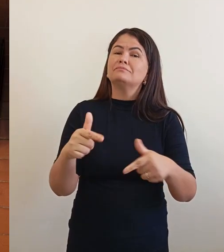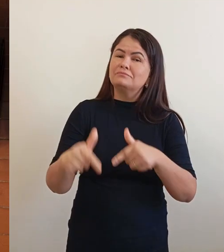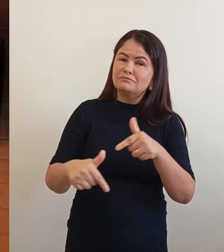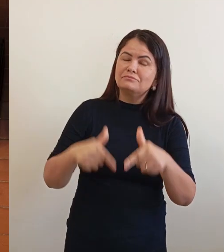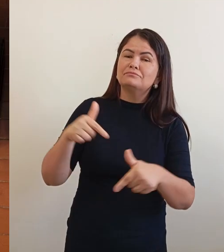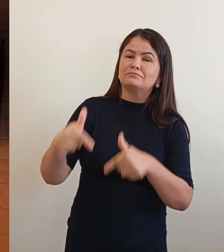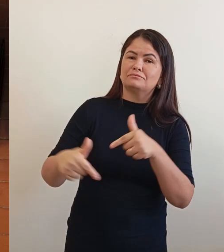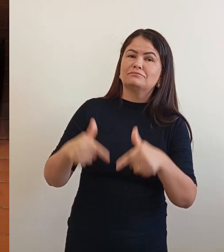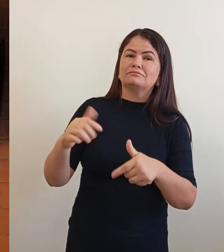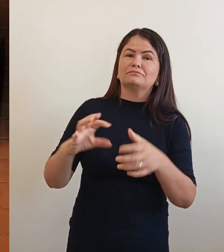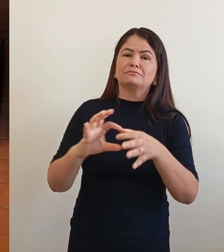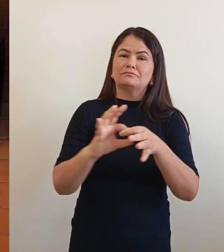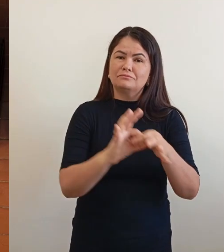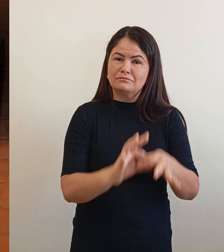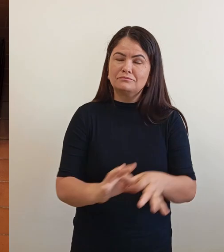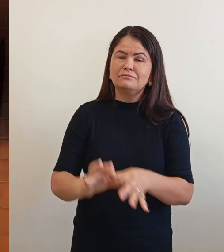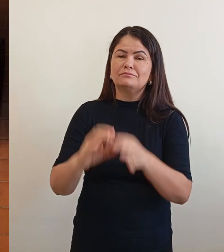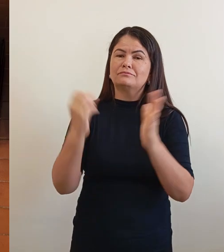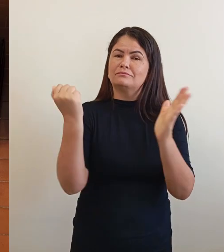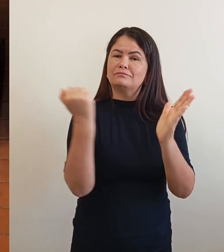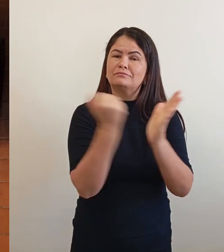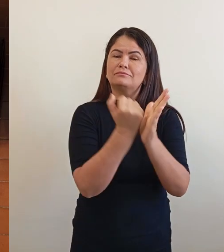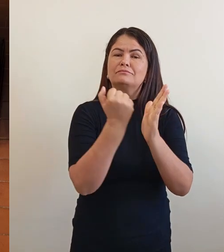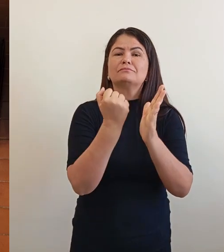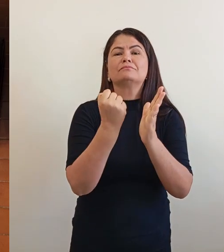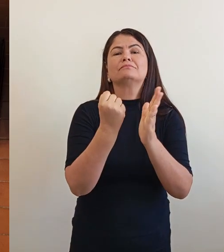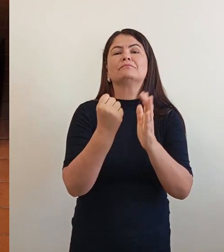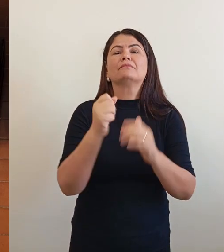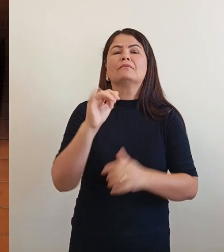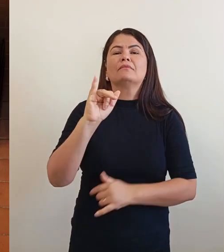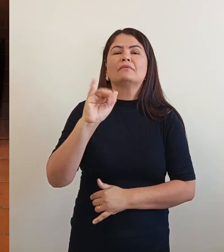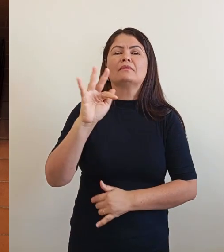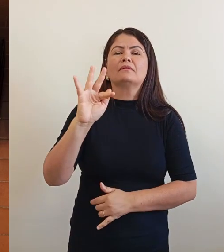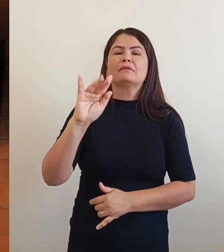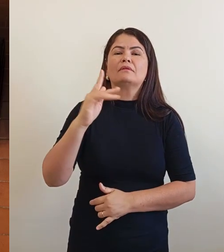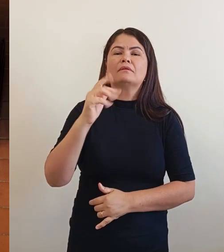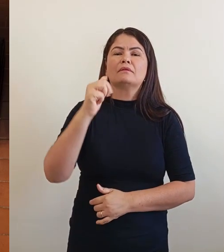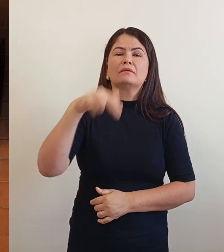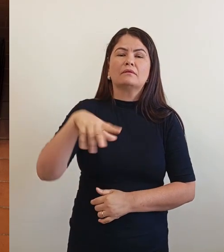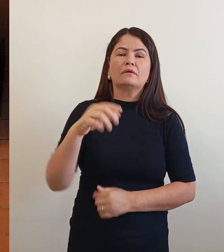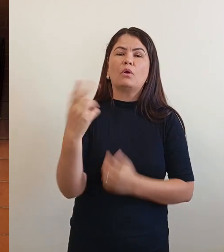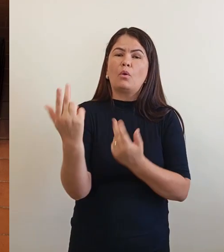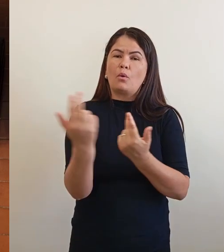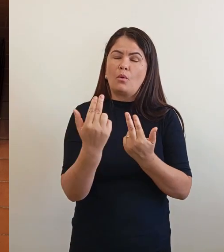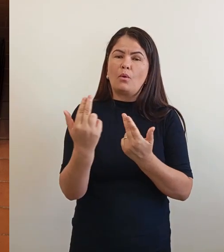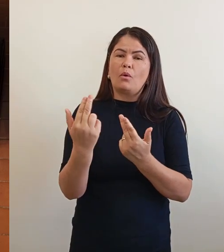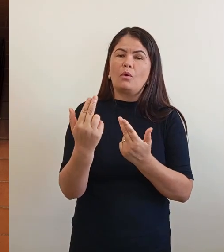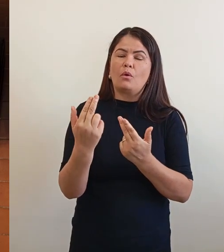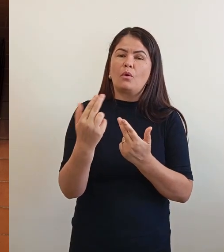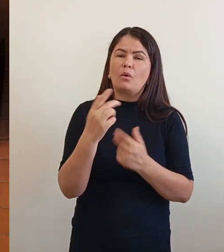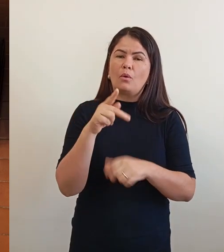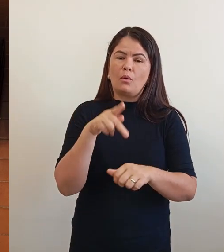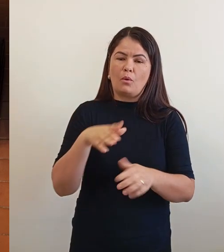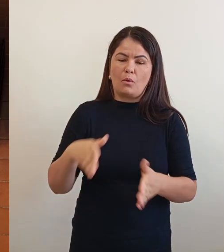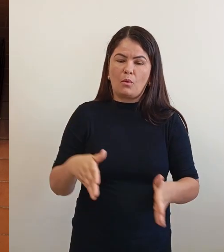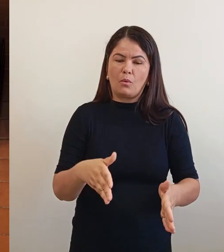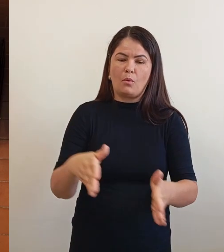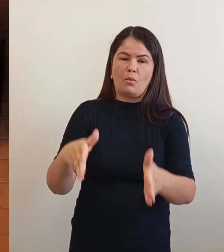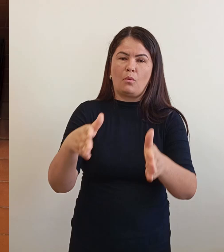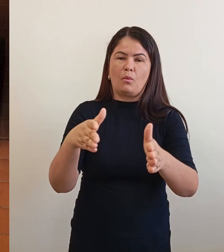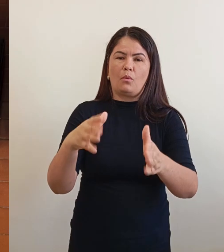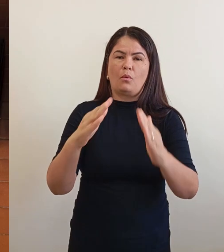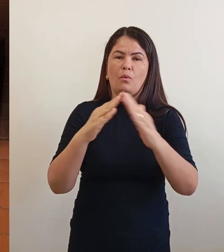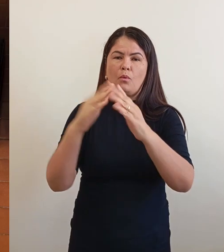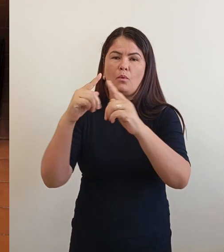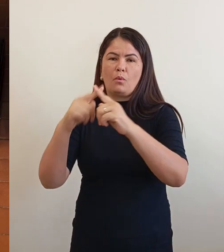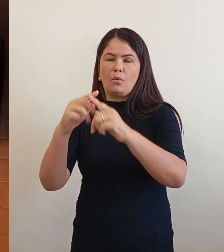patrimônio e com o IFAM. Igual foi feito na rua do lado de lá indo para a igreja do Guzado, onde arrancou as pedras